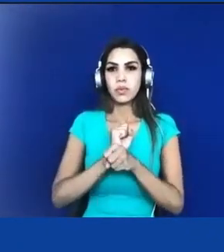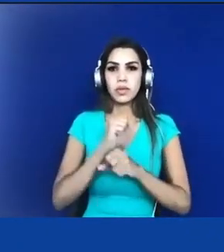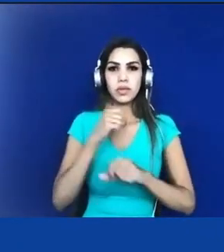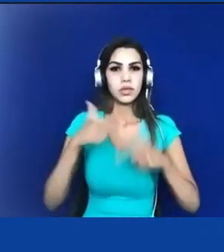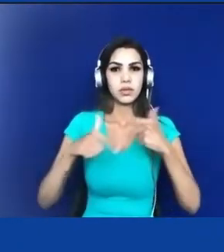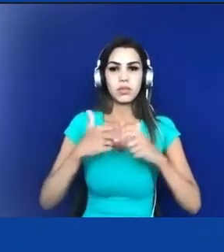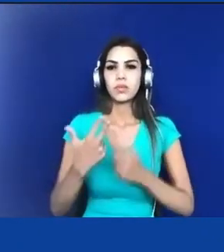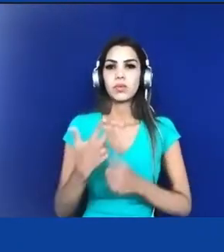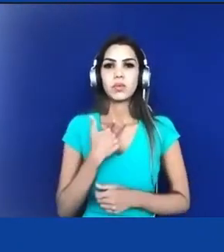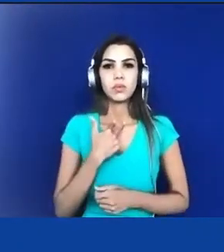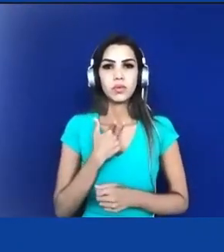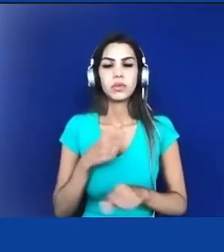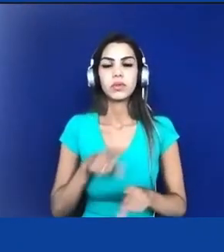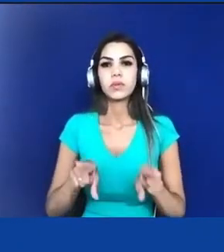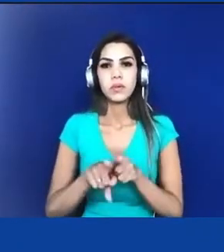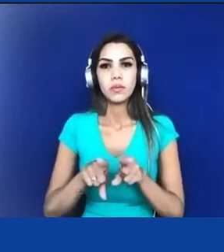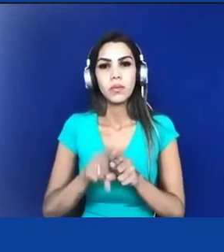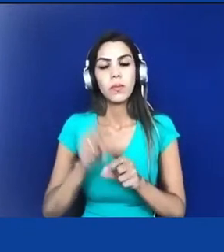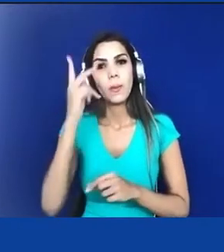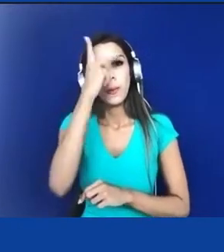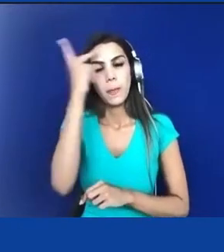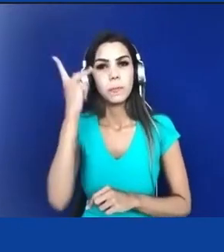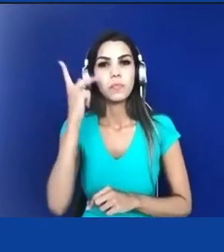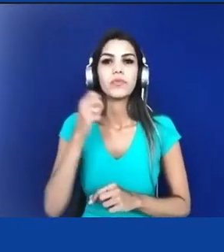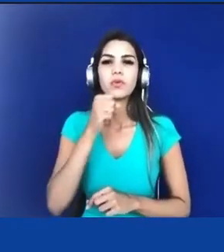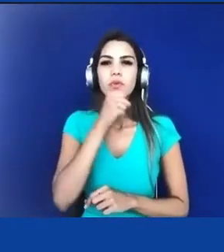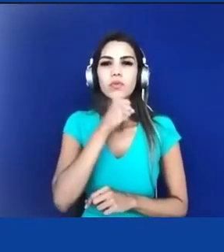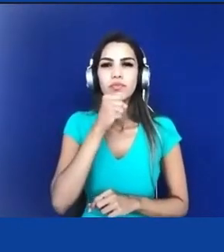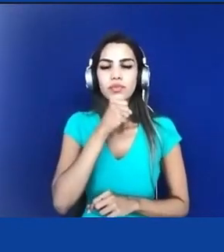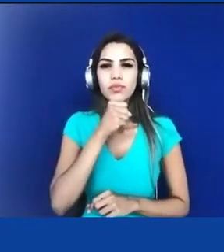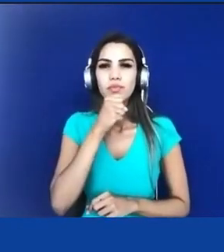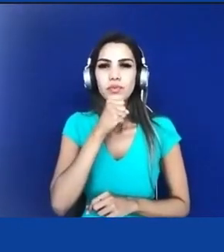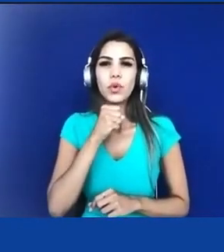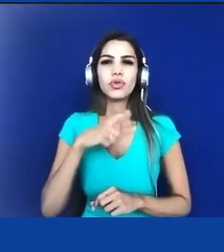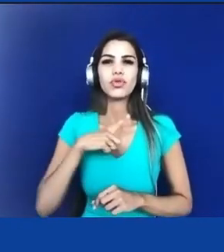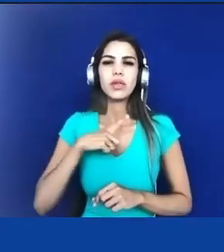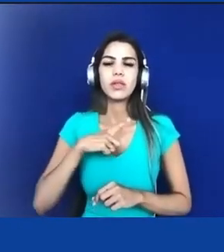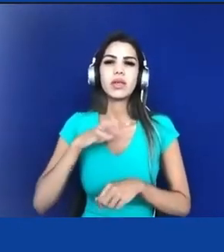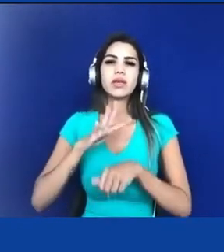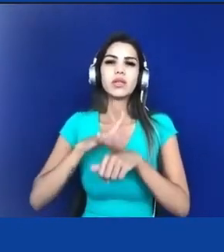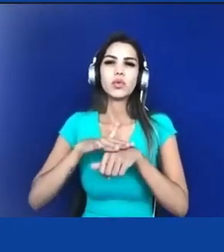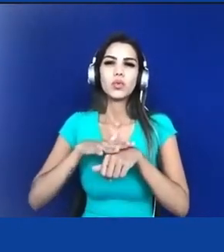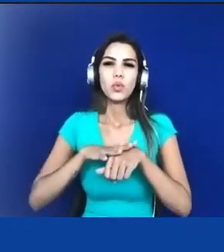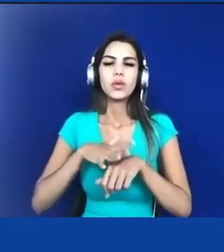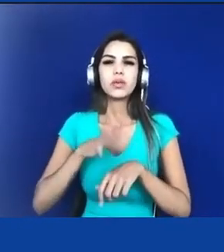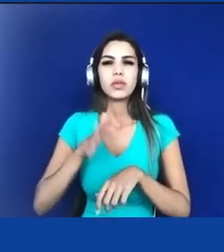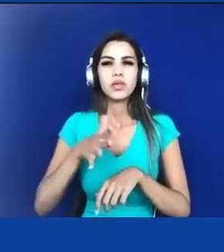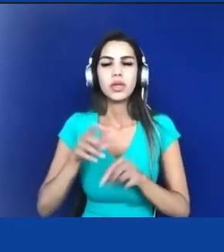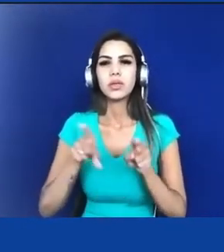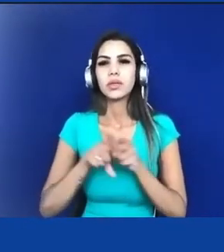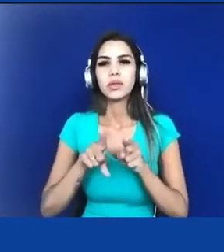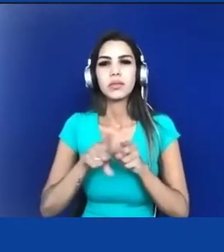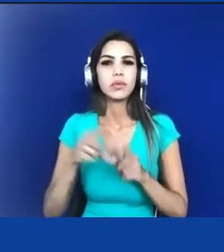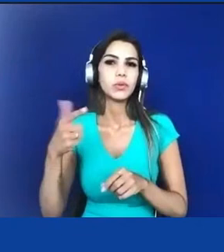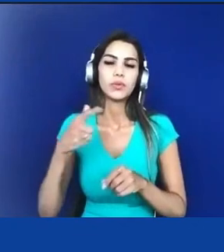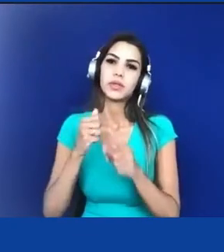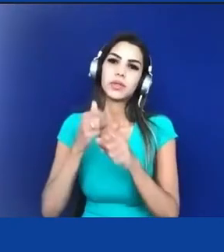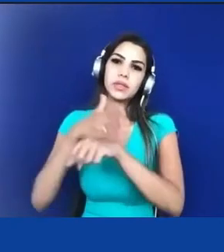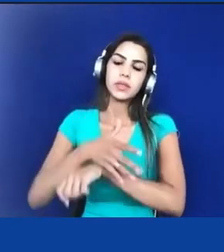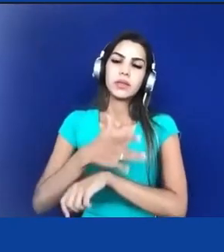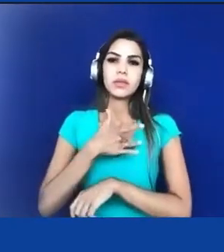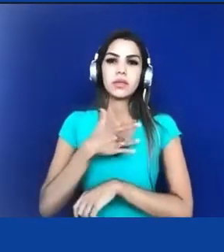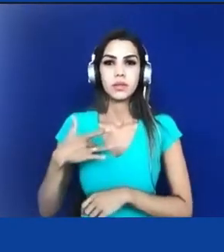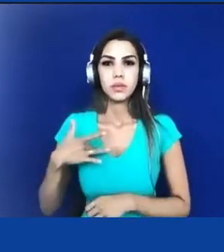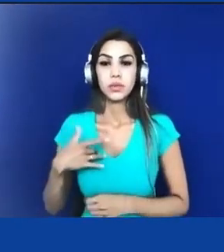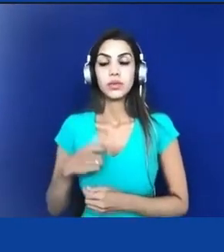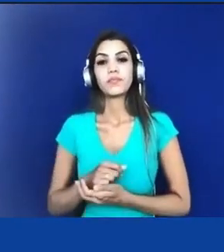e com comorbidades com acesso desigual ao sistema de saúde. A pesquisadora Emanuele Góes